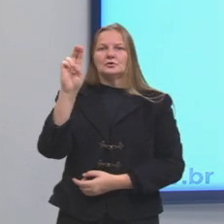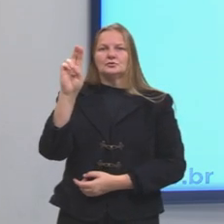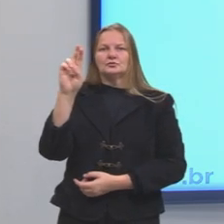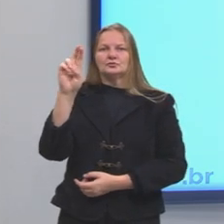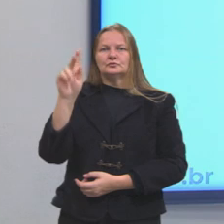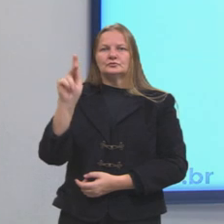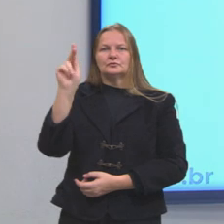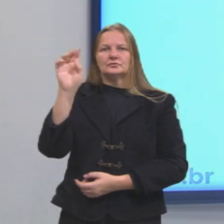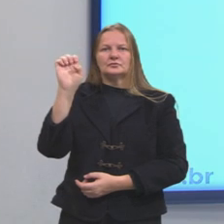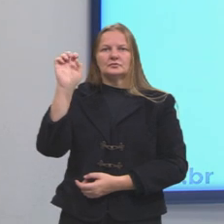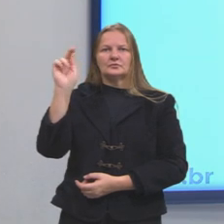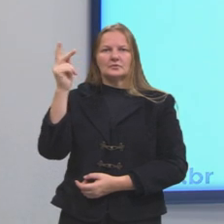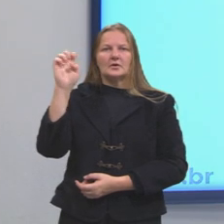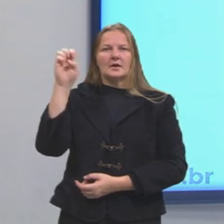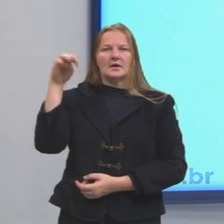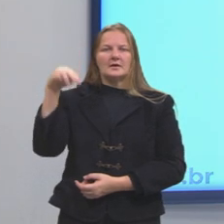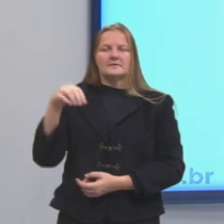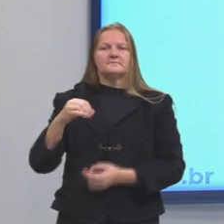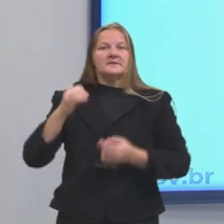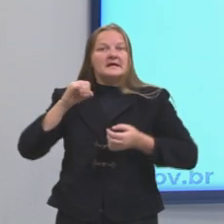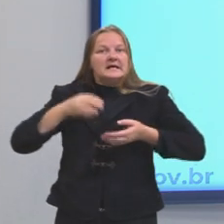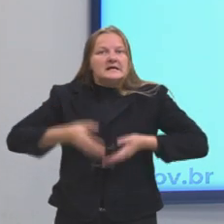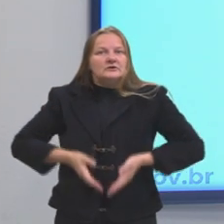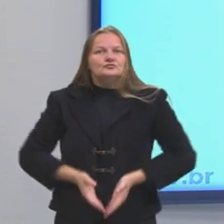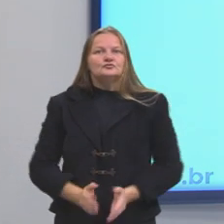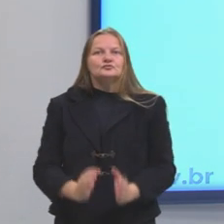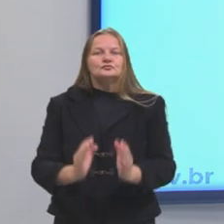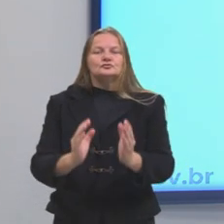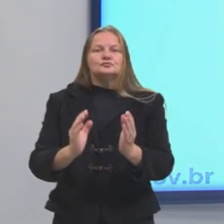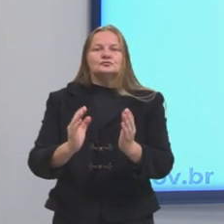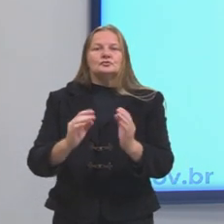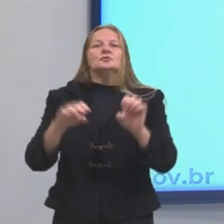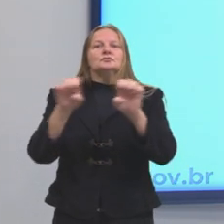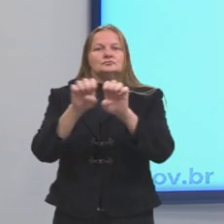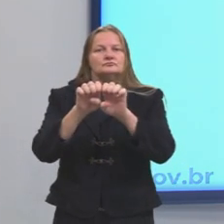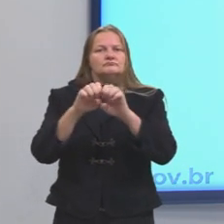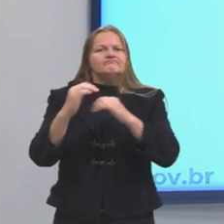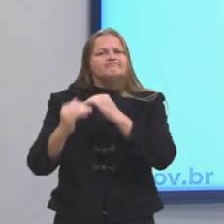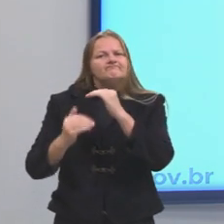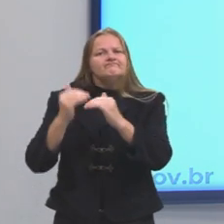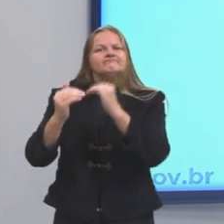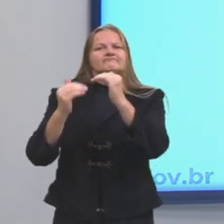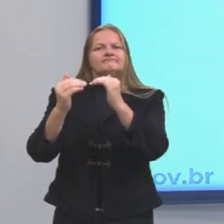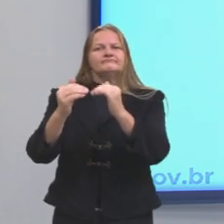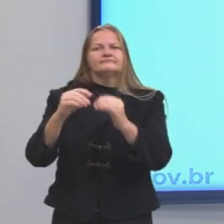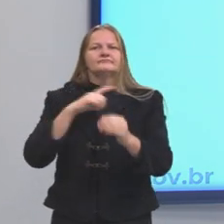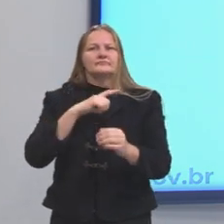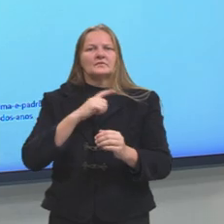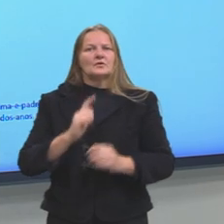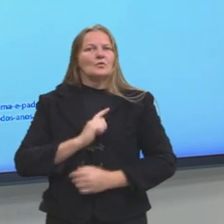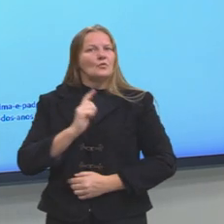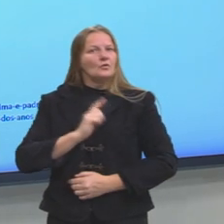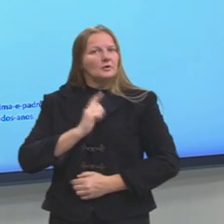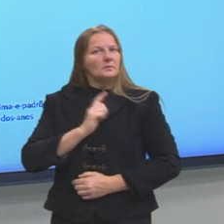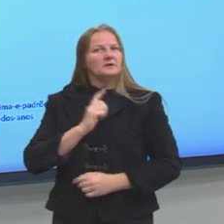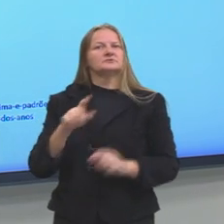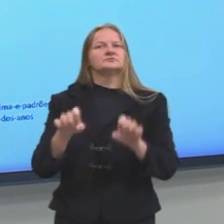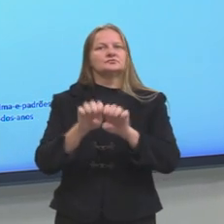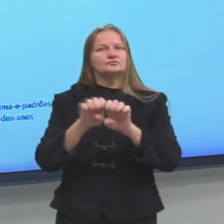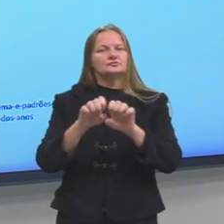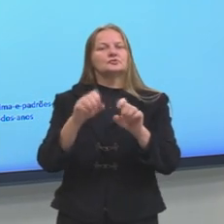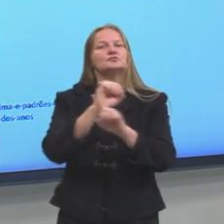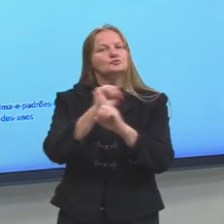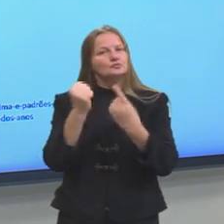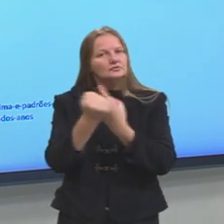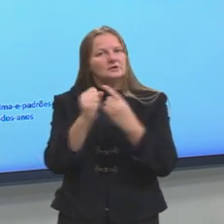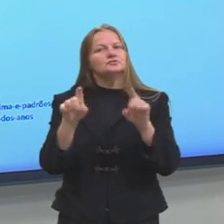que ao nascermos nós já temos uma estrutura, assim como, por exemplo, a gramática tem uma estrutura, a sociedade também